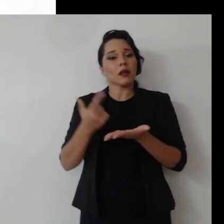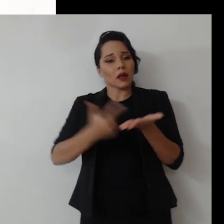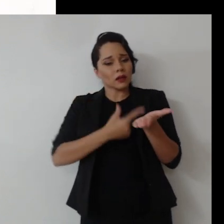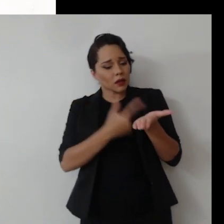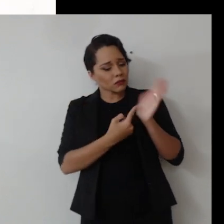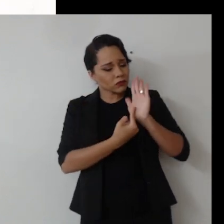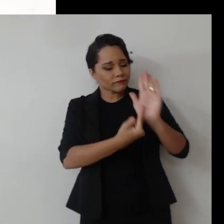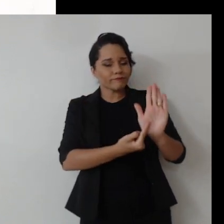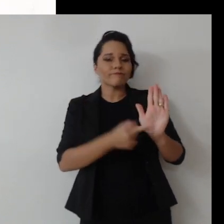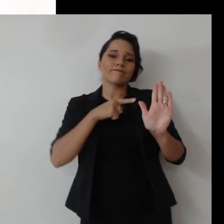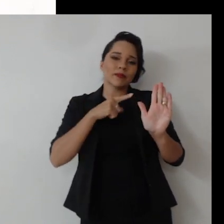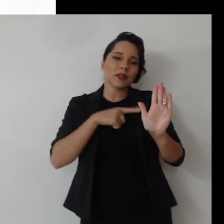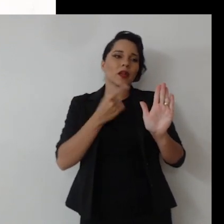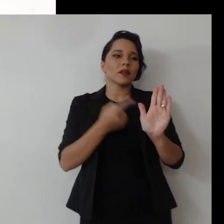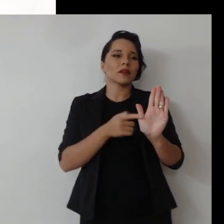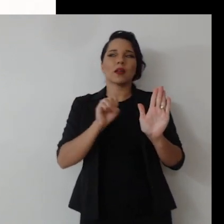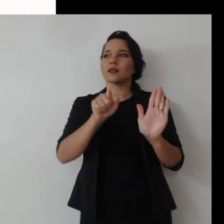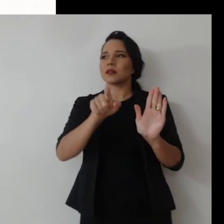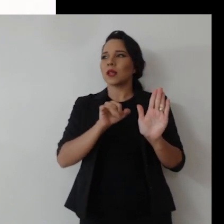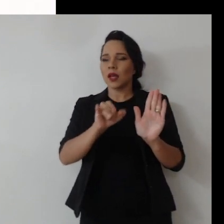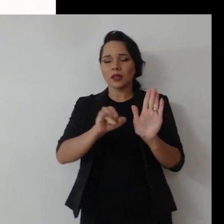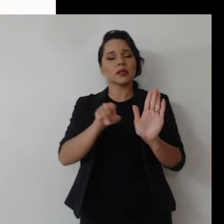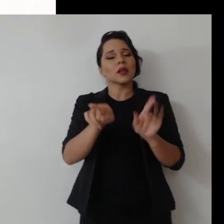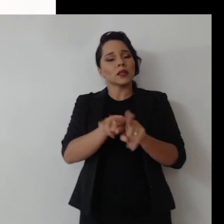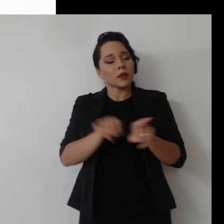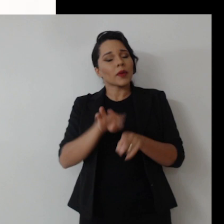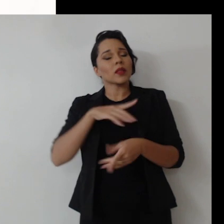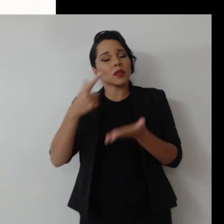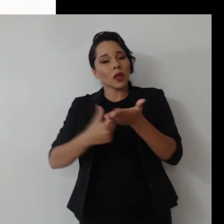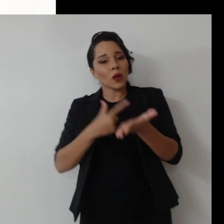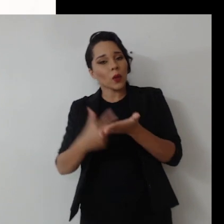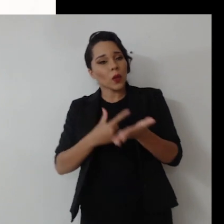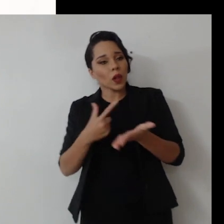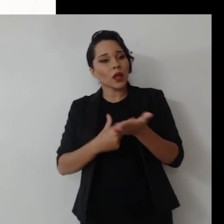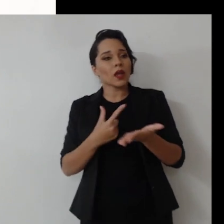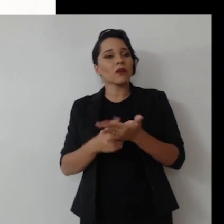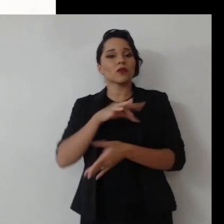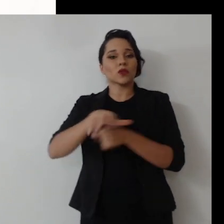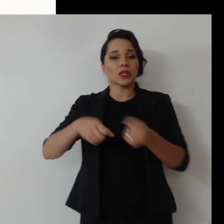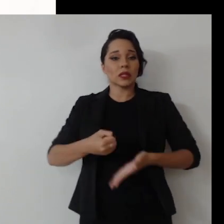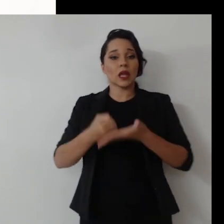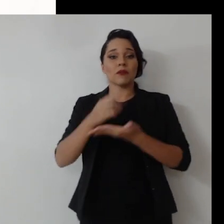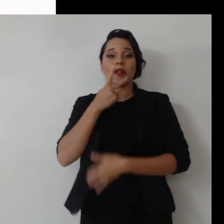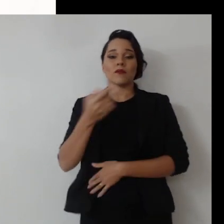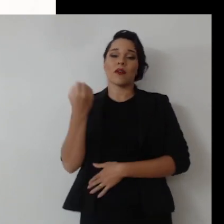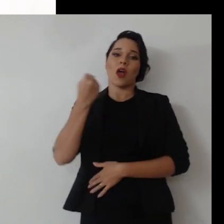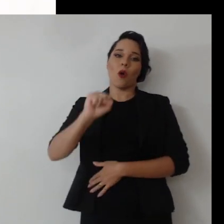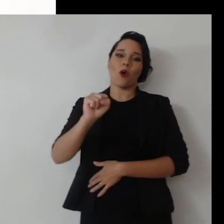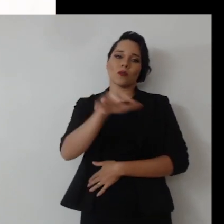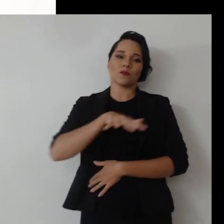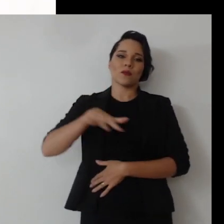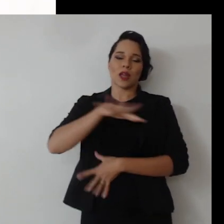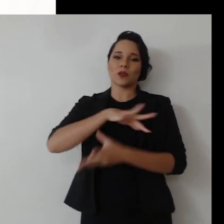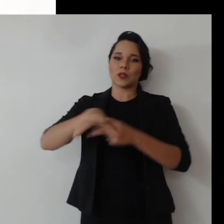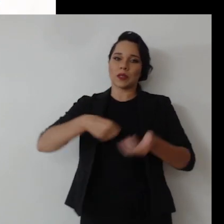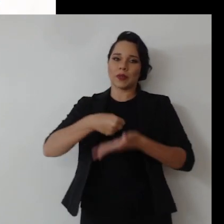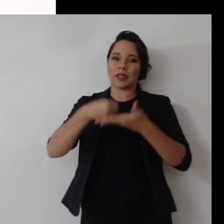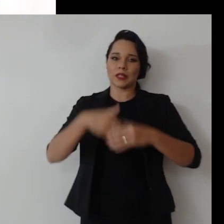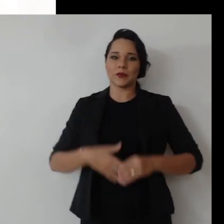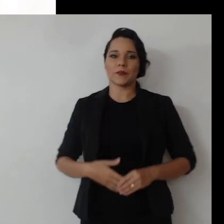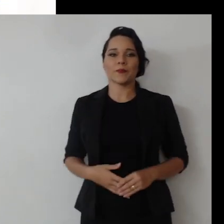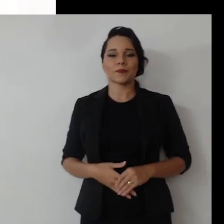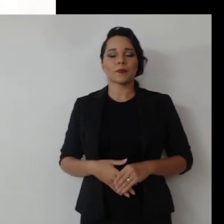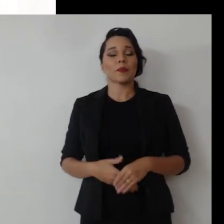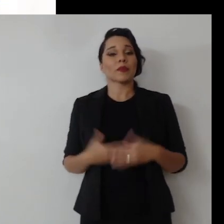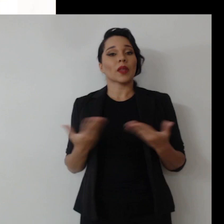literatura tem trazido isso, tem o Sachs, o Ignatius Sachs, que tem o livro Caminhos para o Desenvolvimento Sustentável, que ele cita oito dimensões da sustentabilidade.